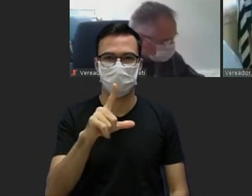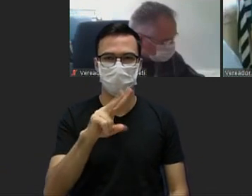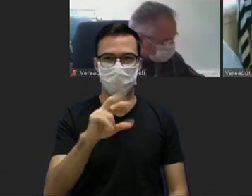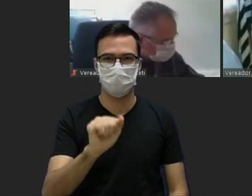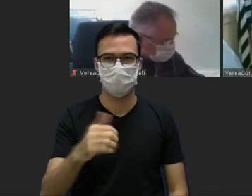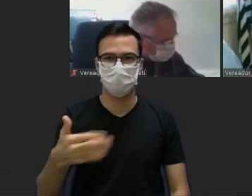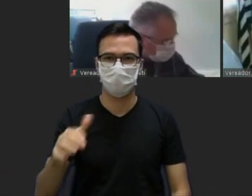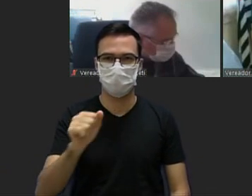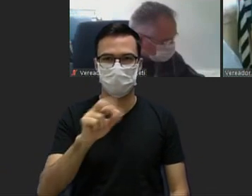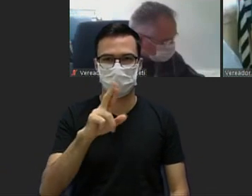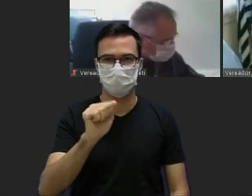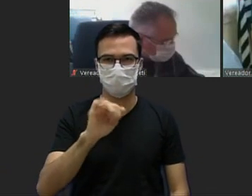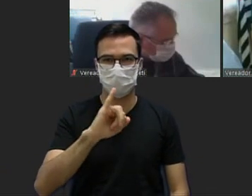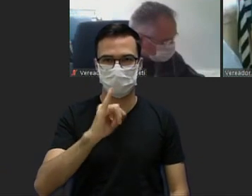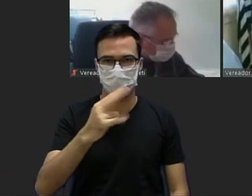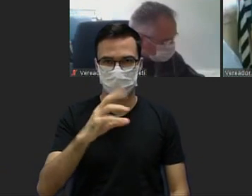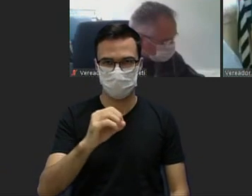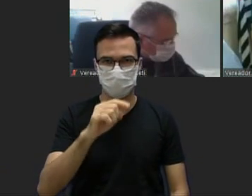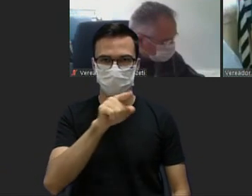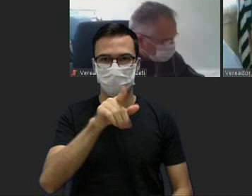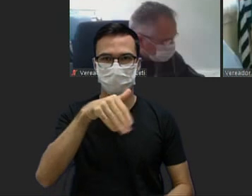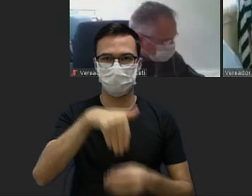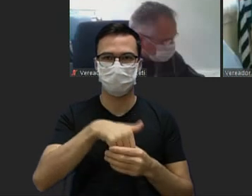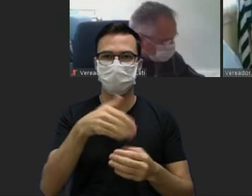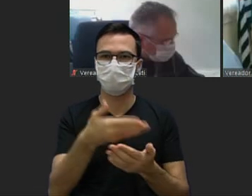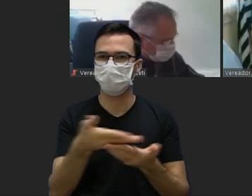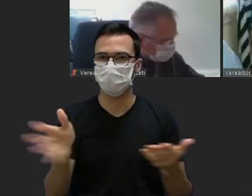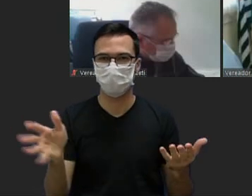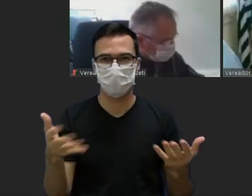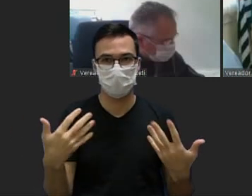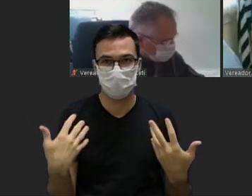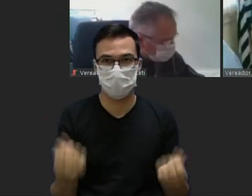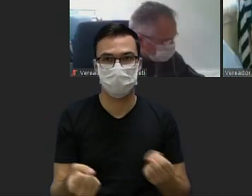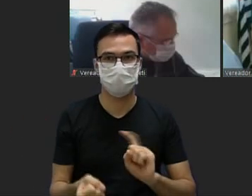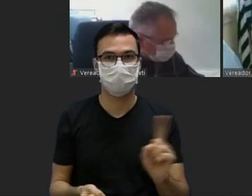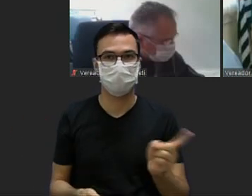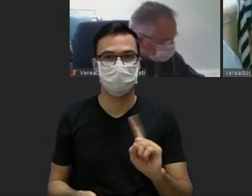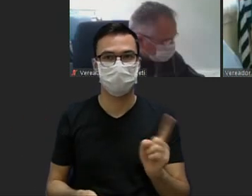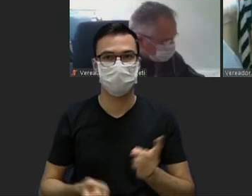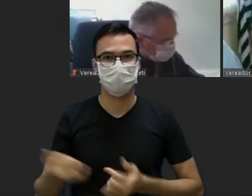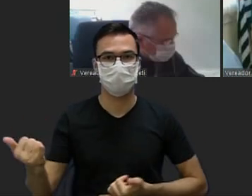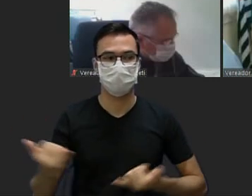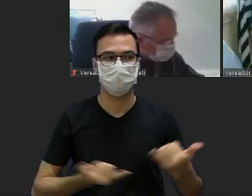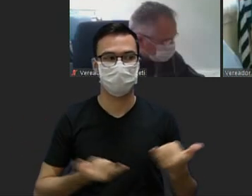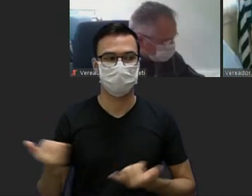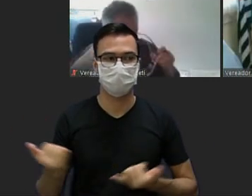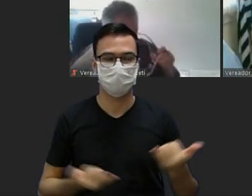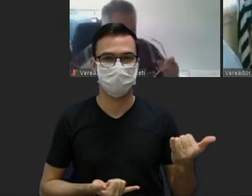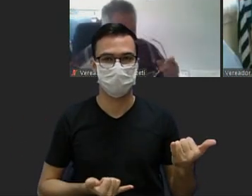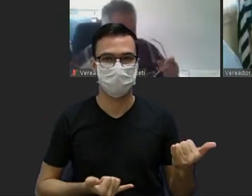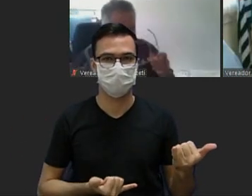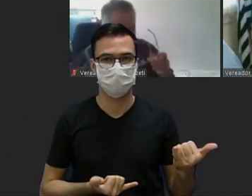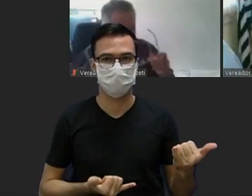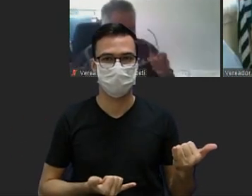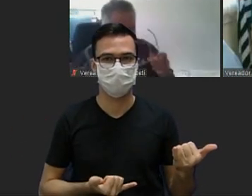em votação os vereadores contrários se manifestem